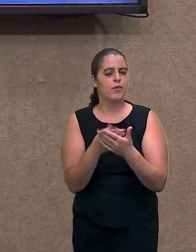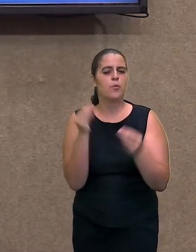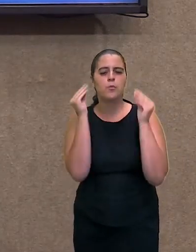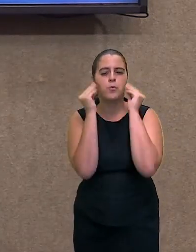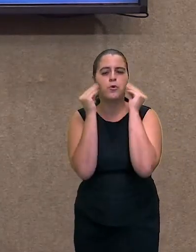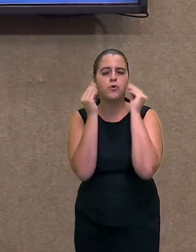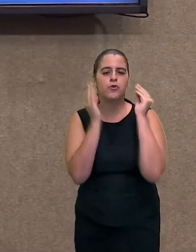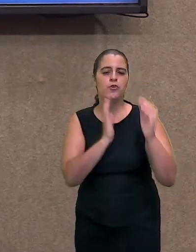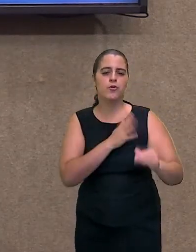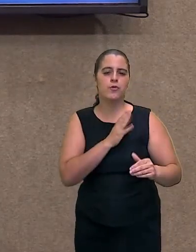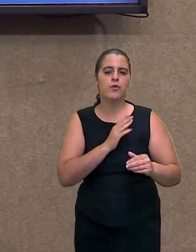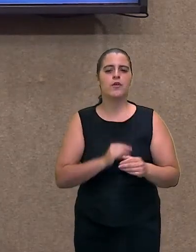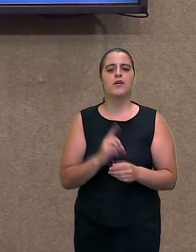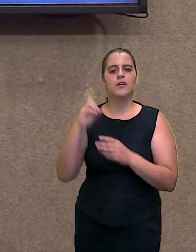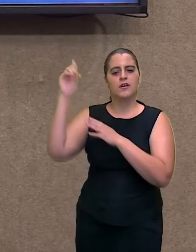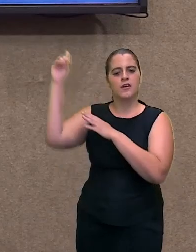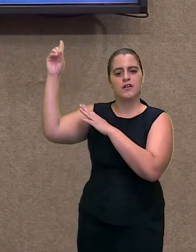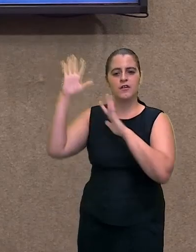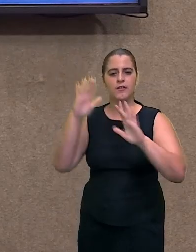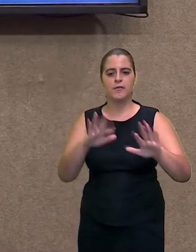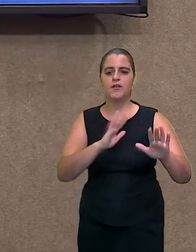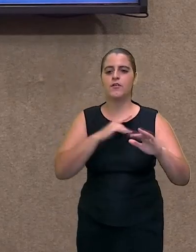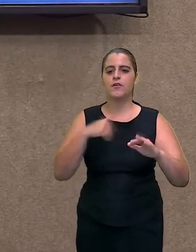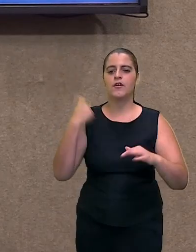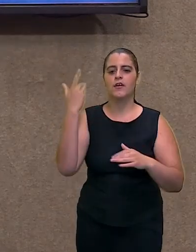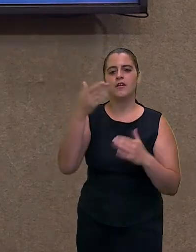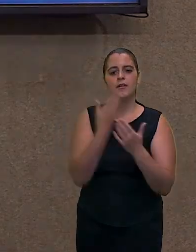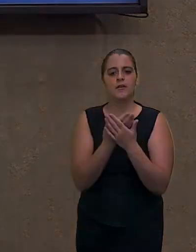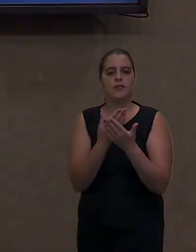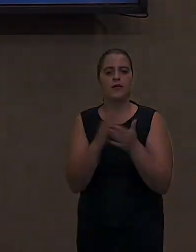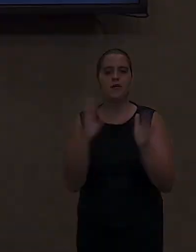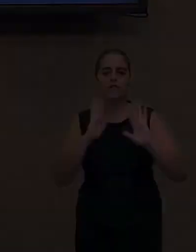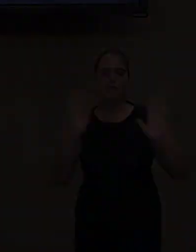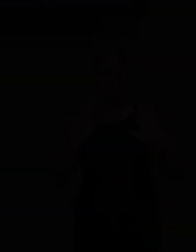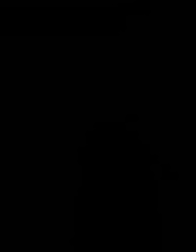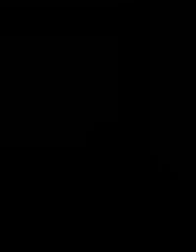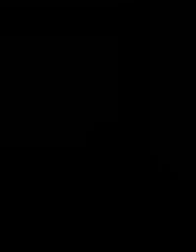um beijo no coração, até a próxima aula. E aí E A